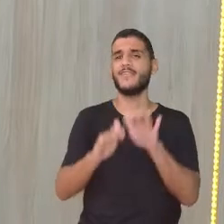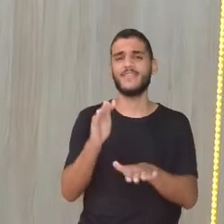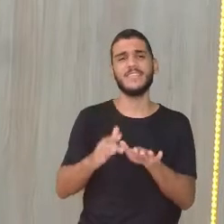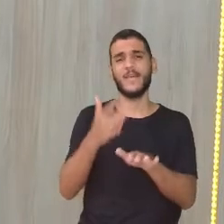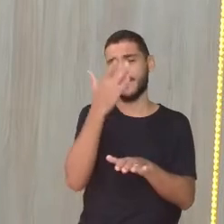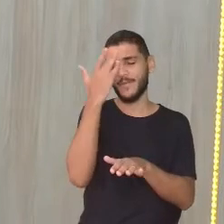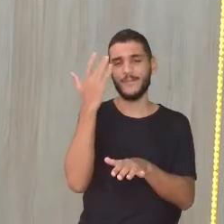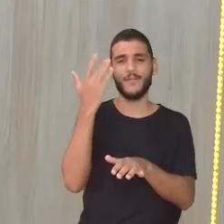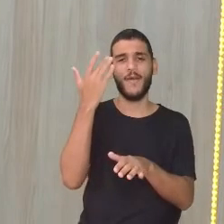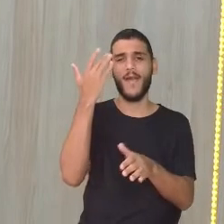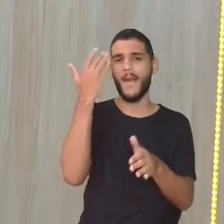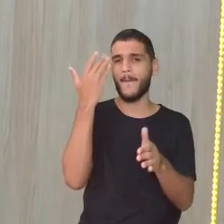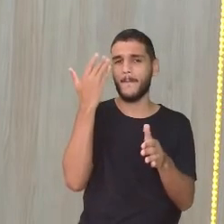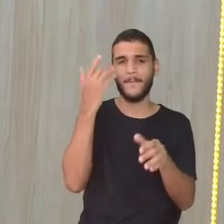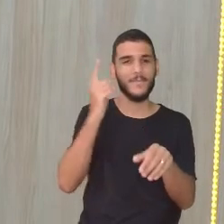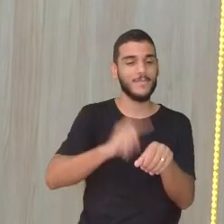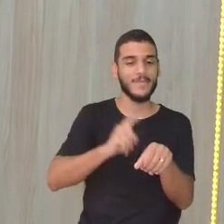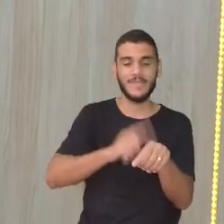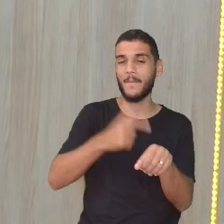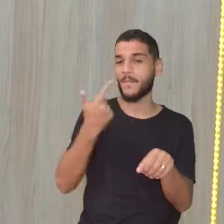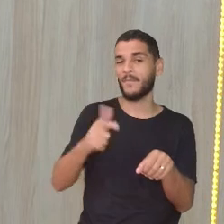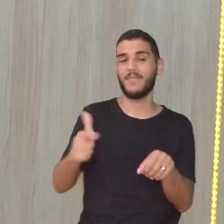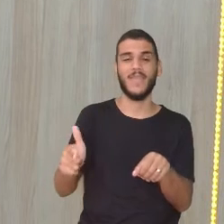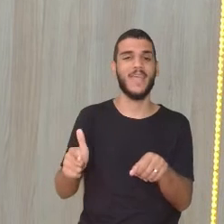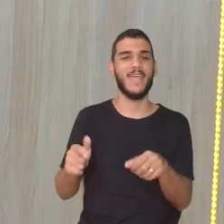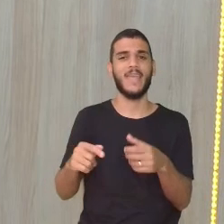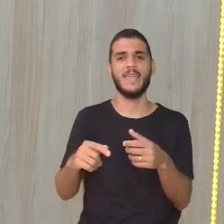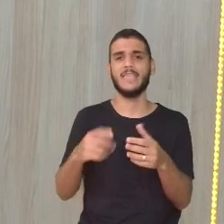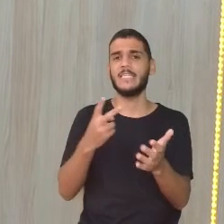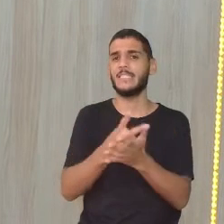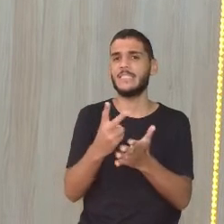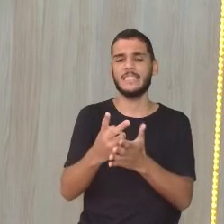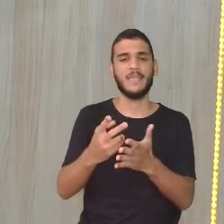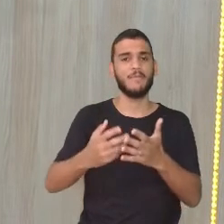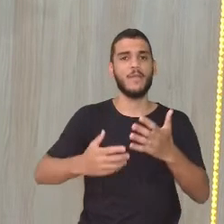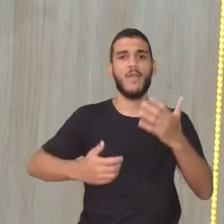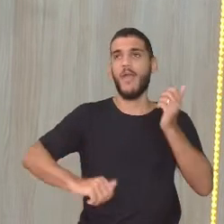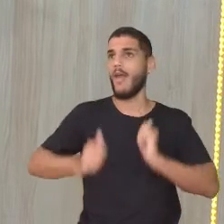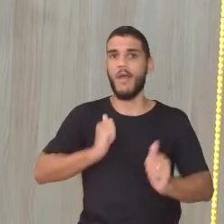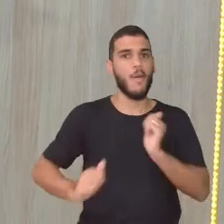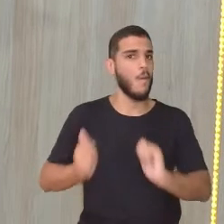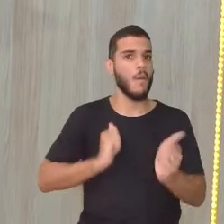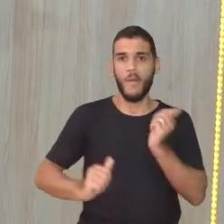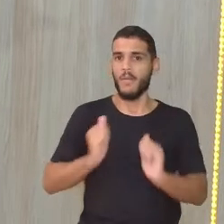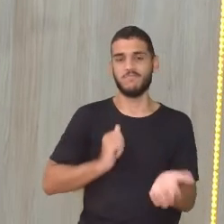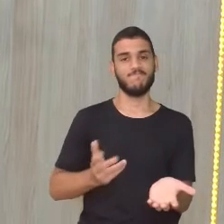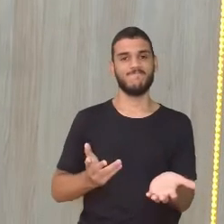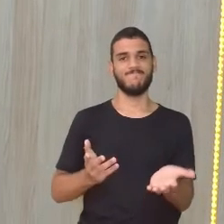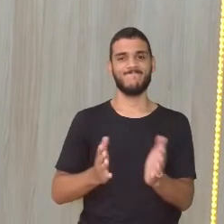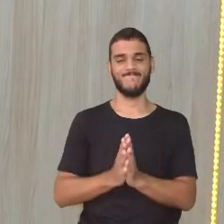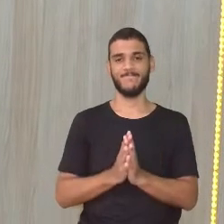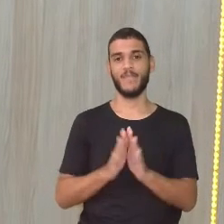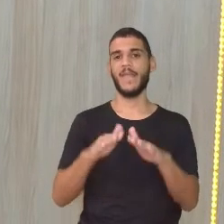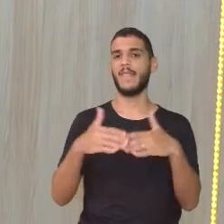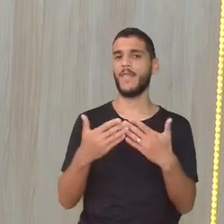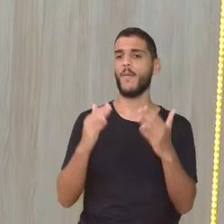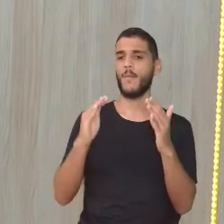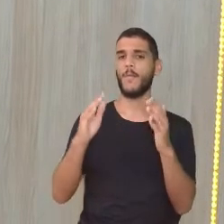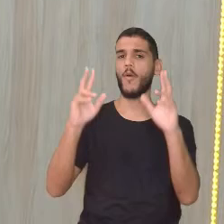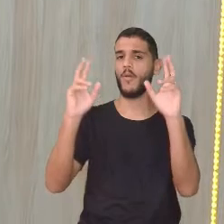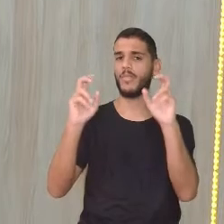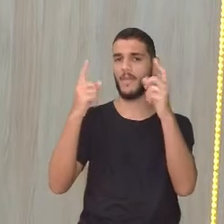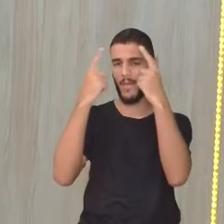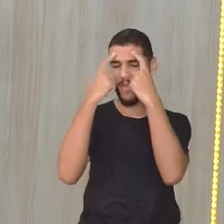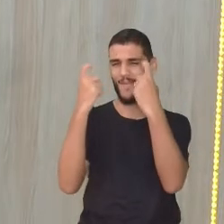ou porque ela está fechada mesmo, não quer falar. É frenético, né? E essa questão da violência é importante também. Porque a gente